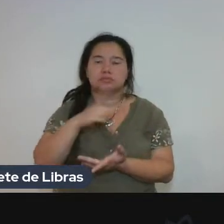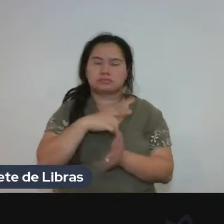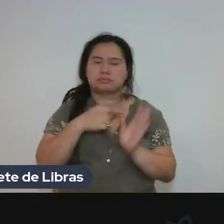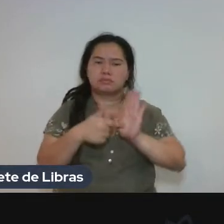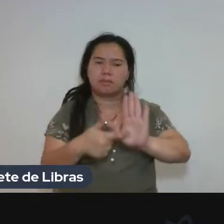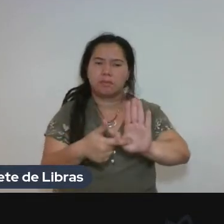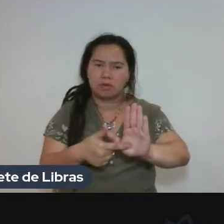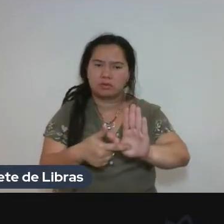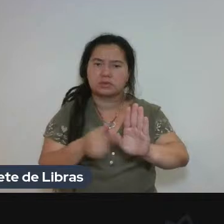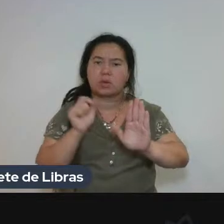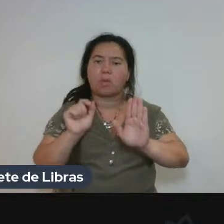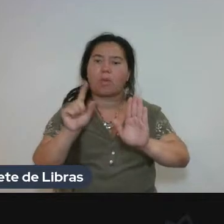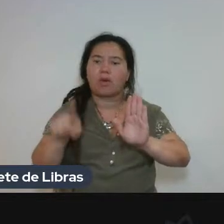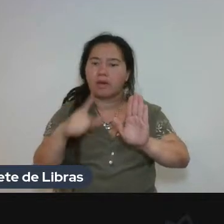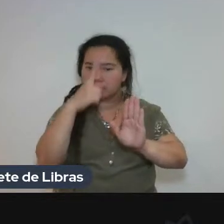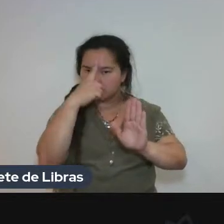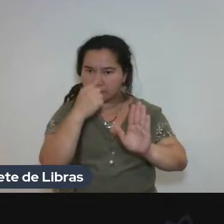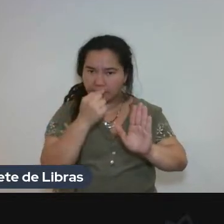obra é adotada.